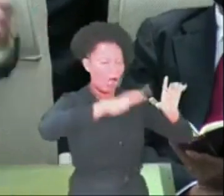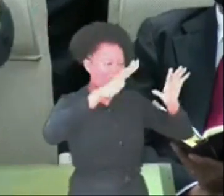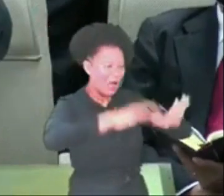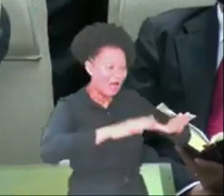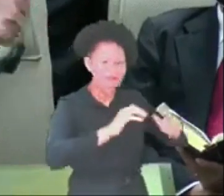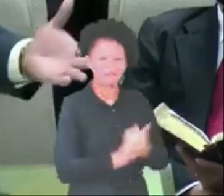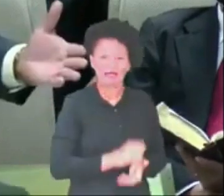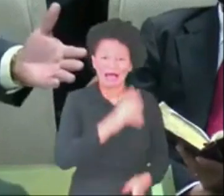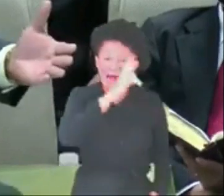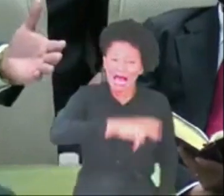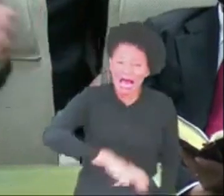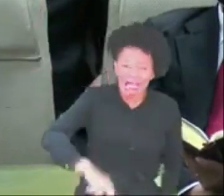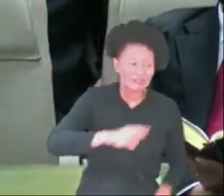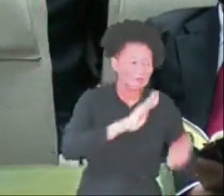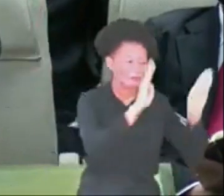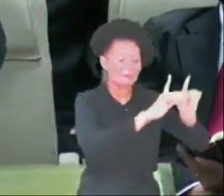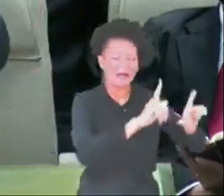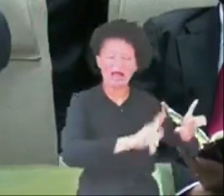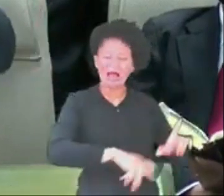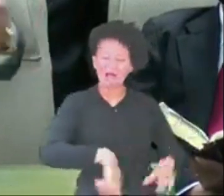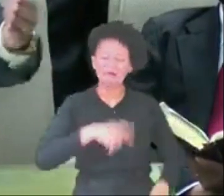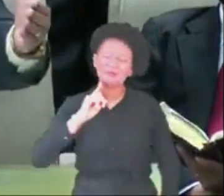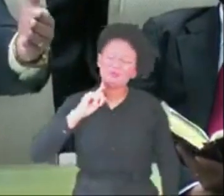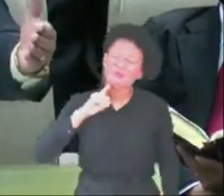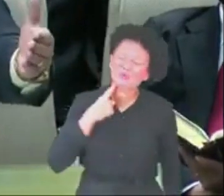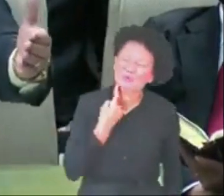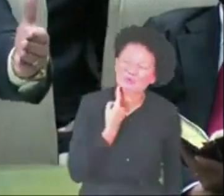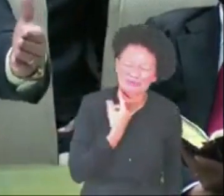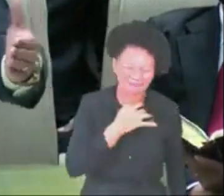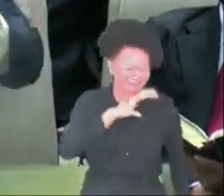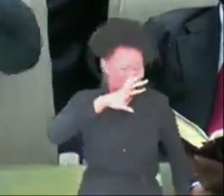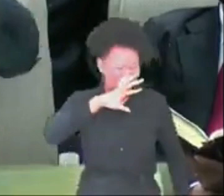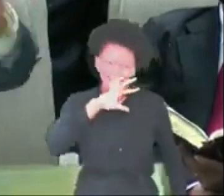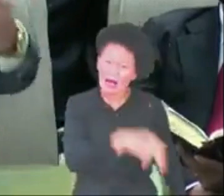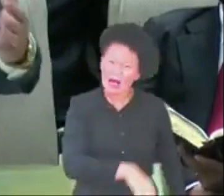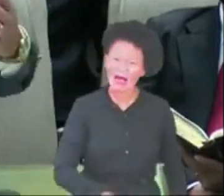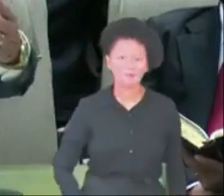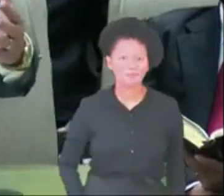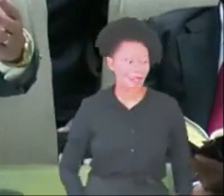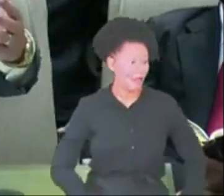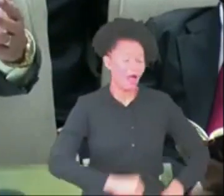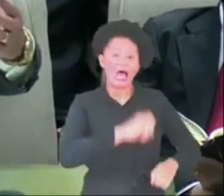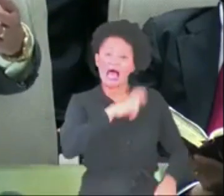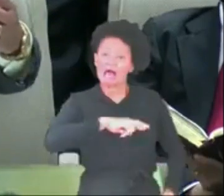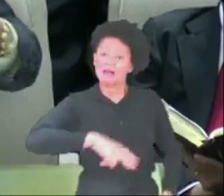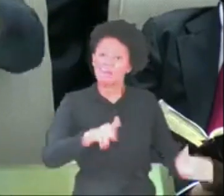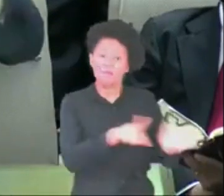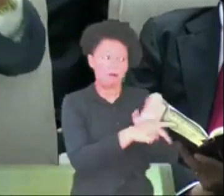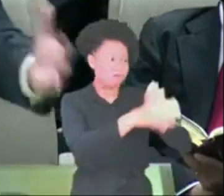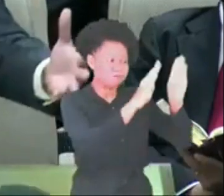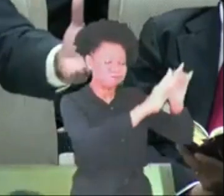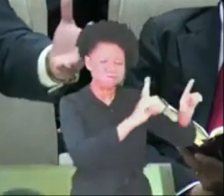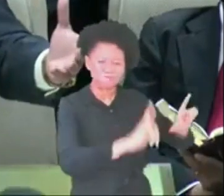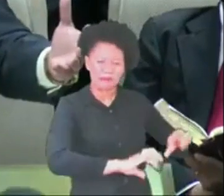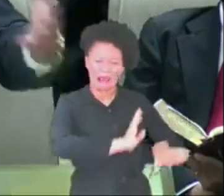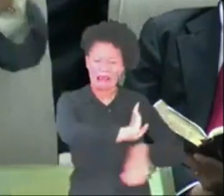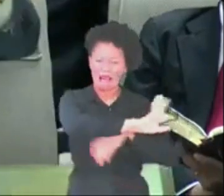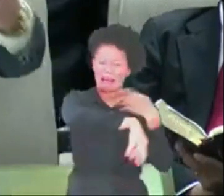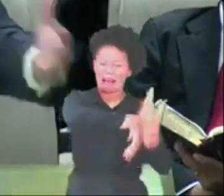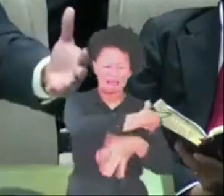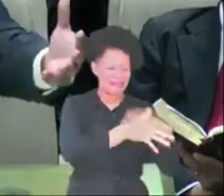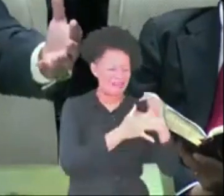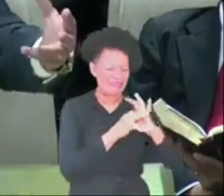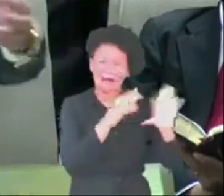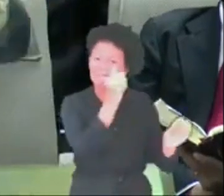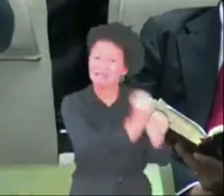A religião de Baal era imunda. A religião de Baal era devassa. Era